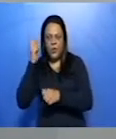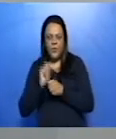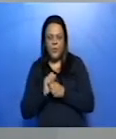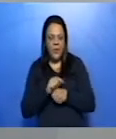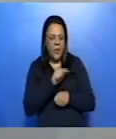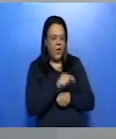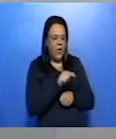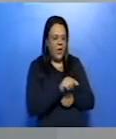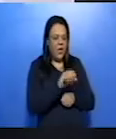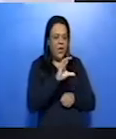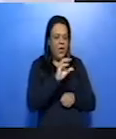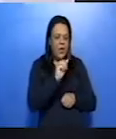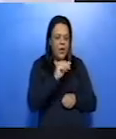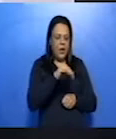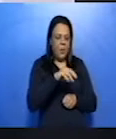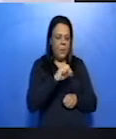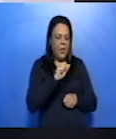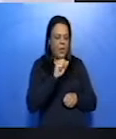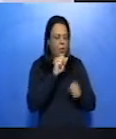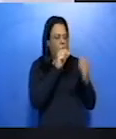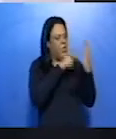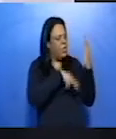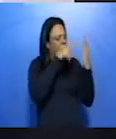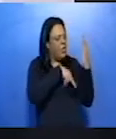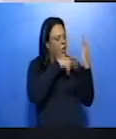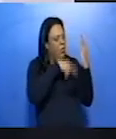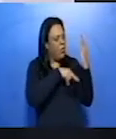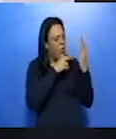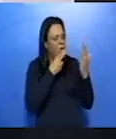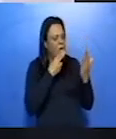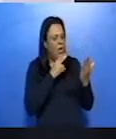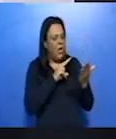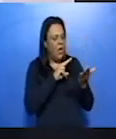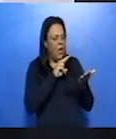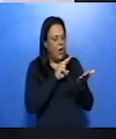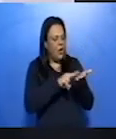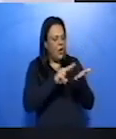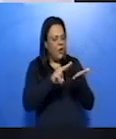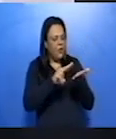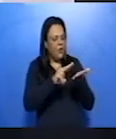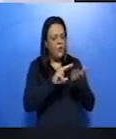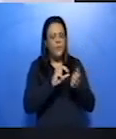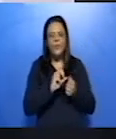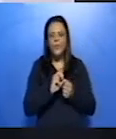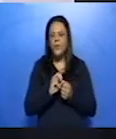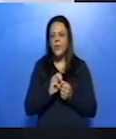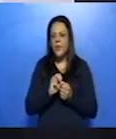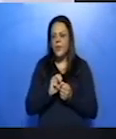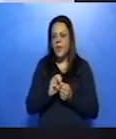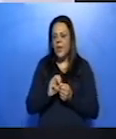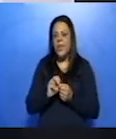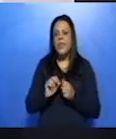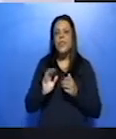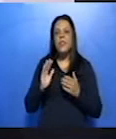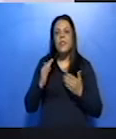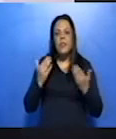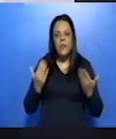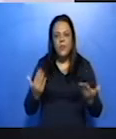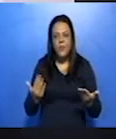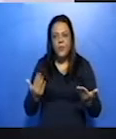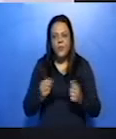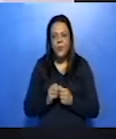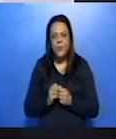de vilela. Olha só. Estava indo tudo muito bem. Porém, no meio desse romance,